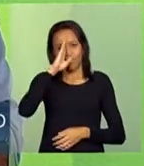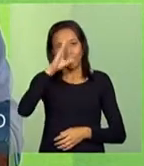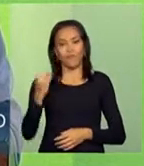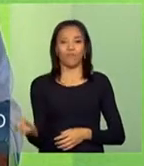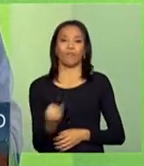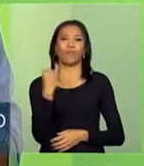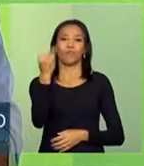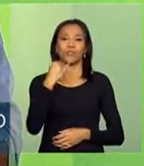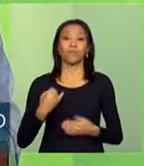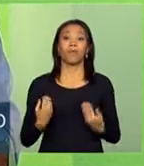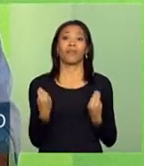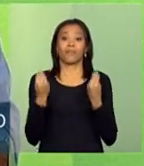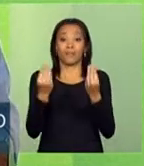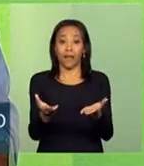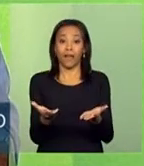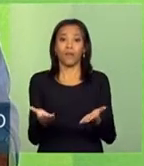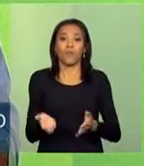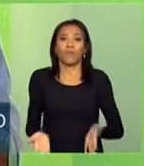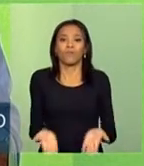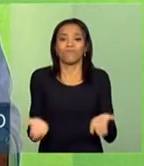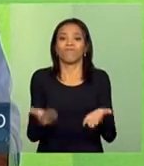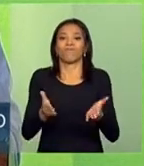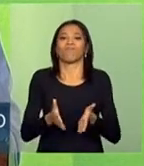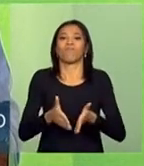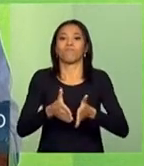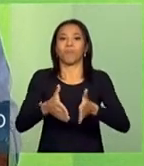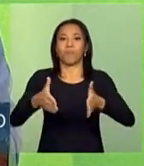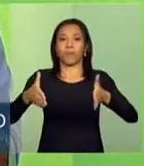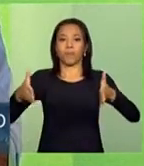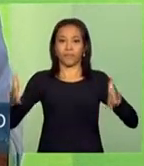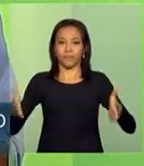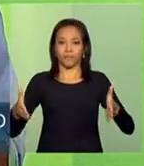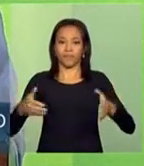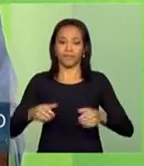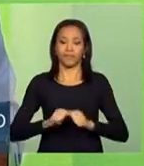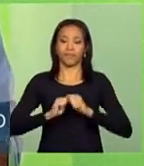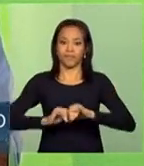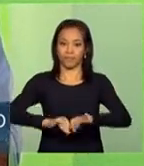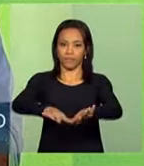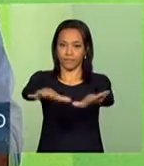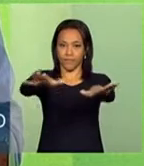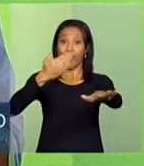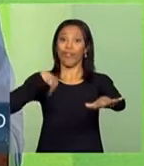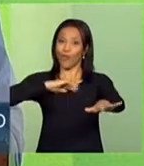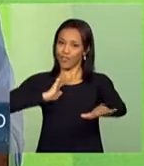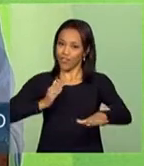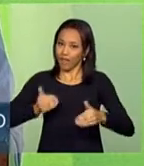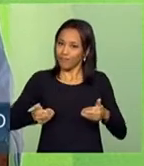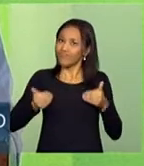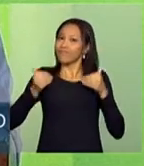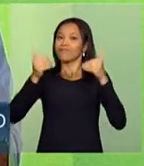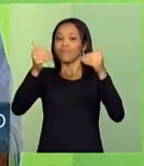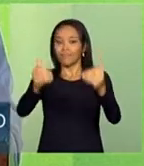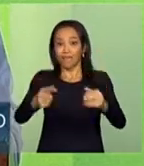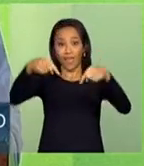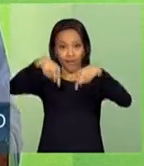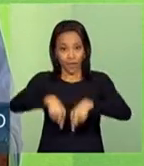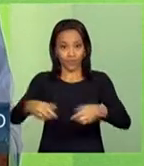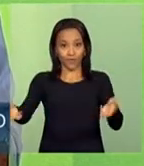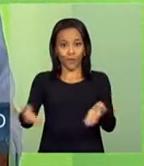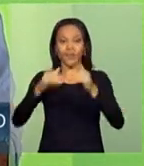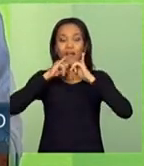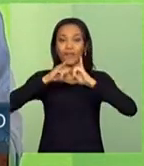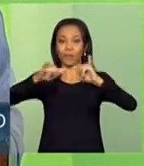atendimento desse crescimento. Estamos avançando. Esse anúncio,